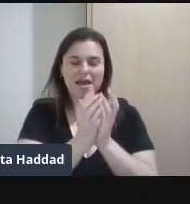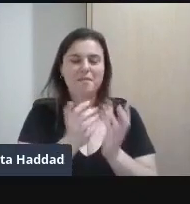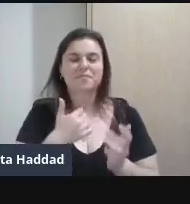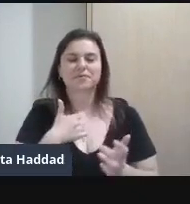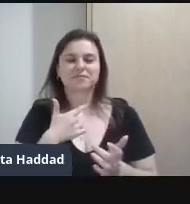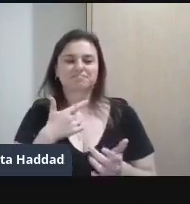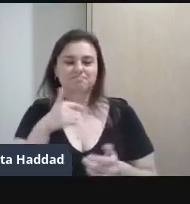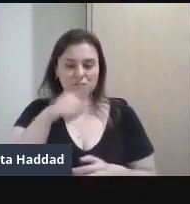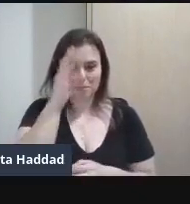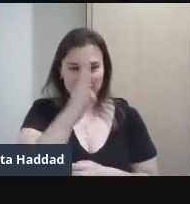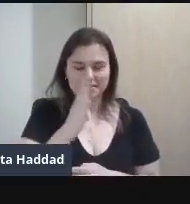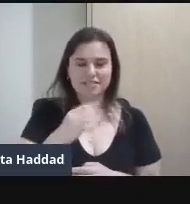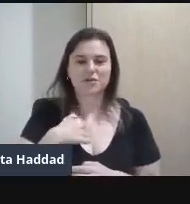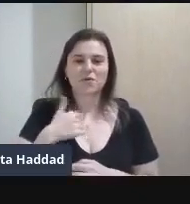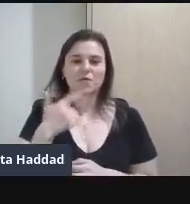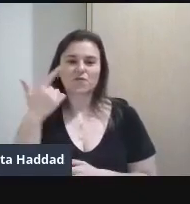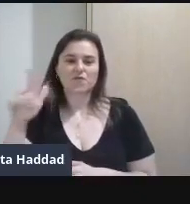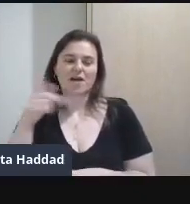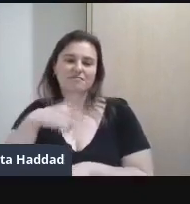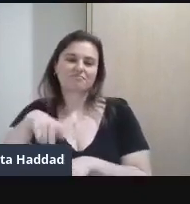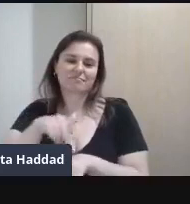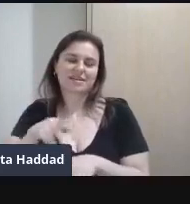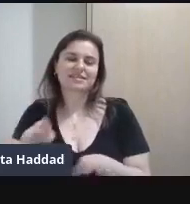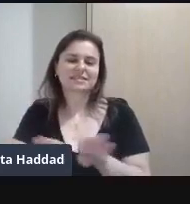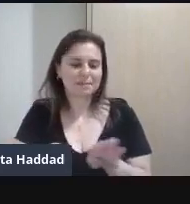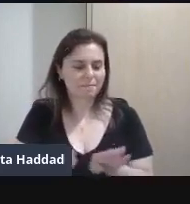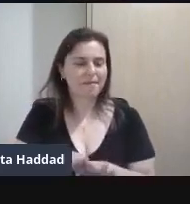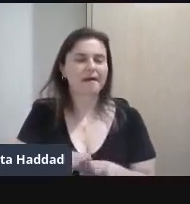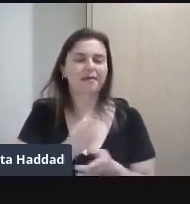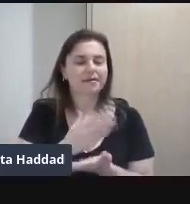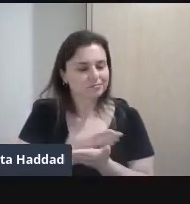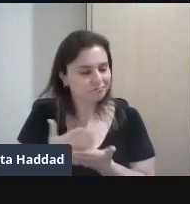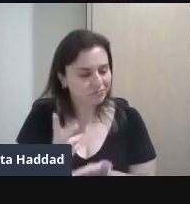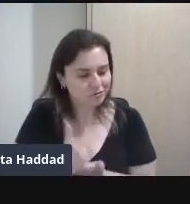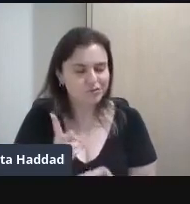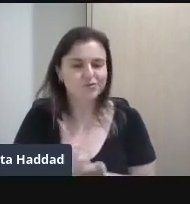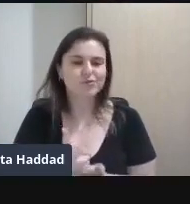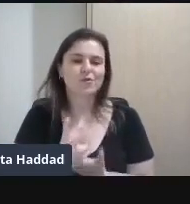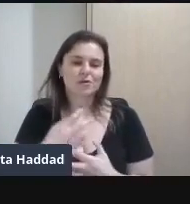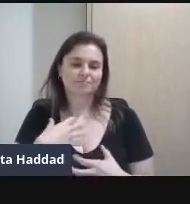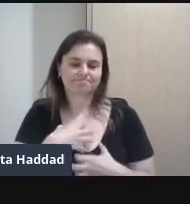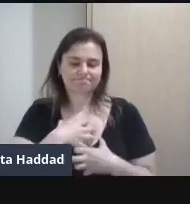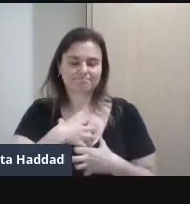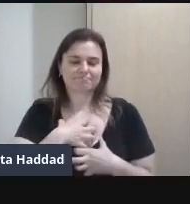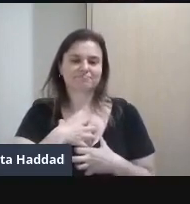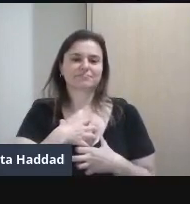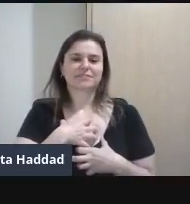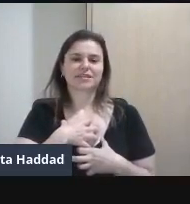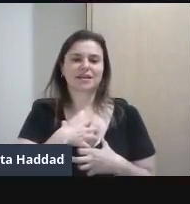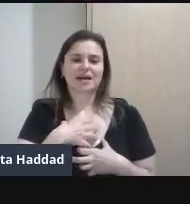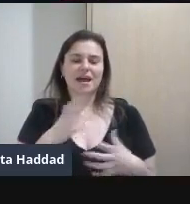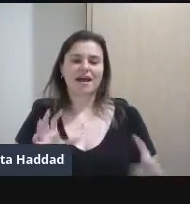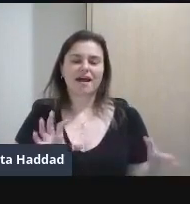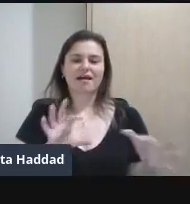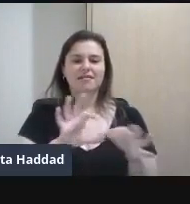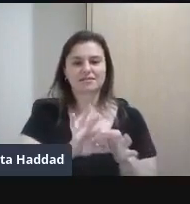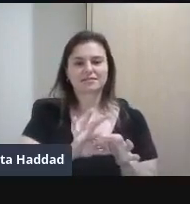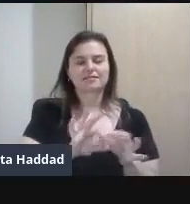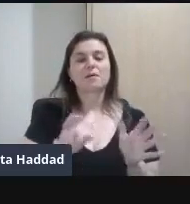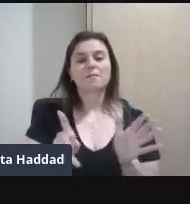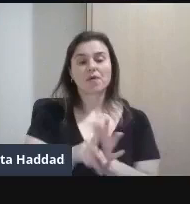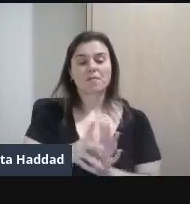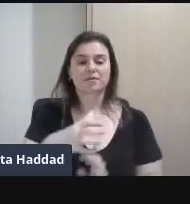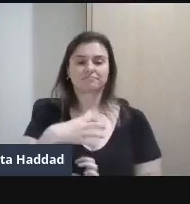Mesmo a essência Do samba A essência Do axé music A essência Dessa Religação Toda Que Salvador